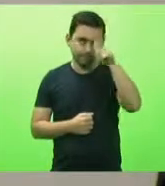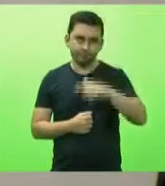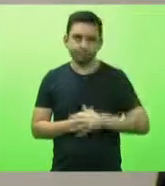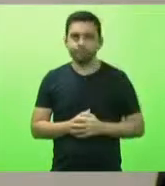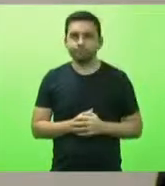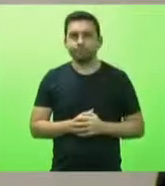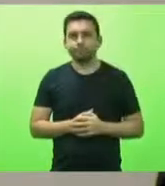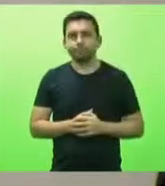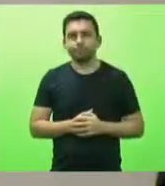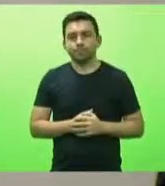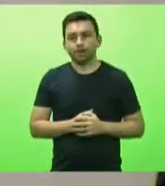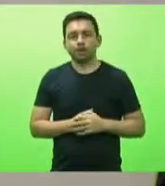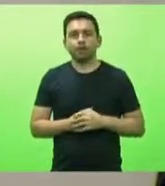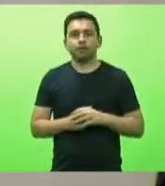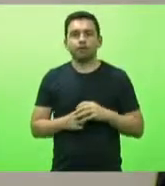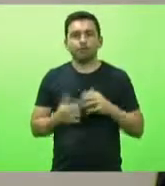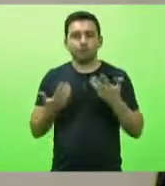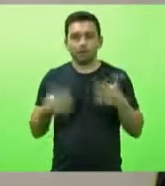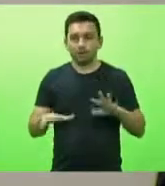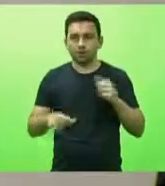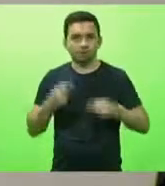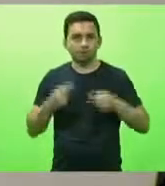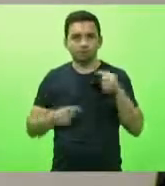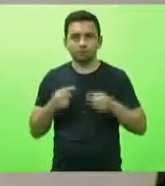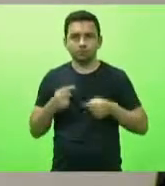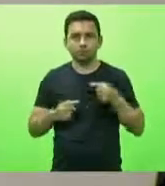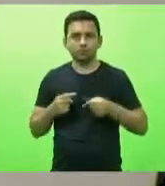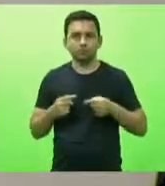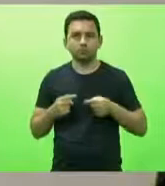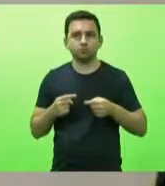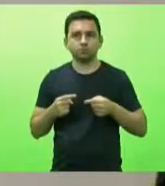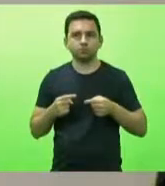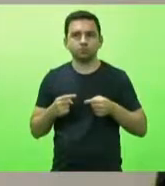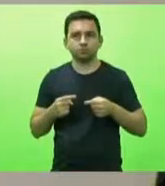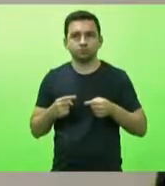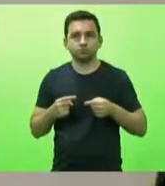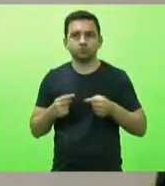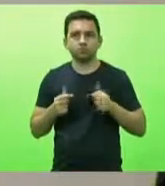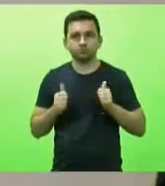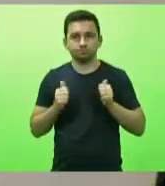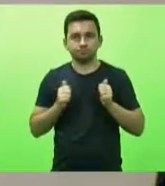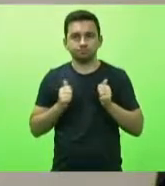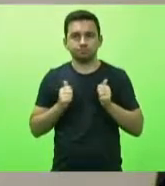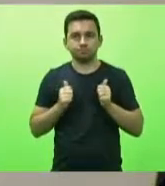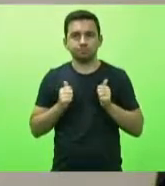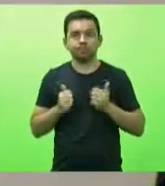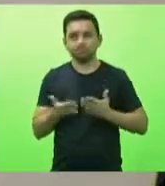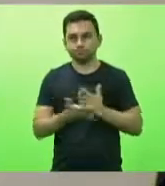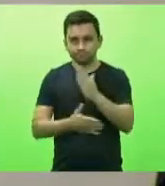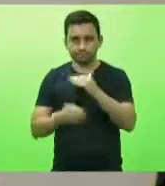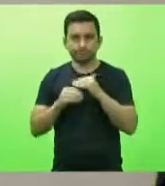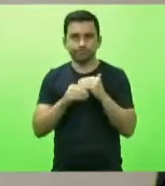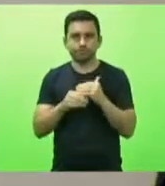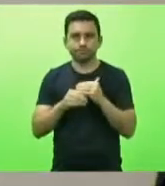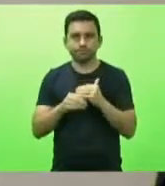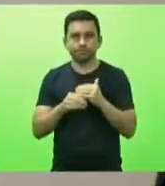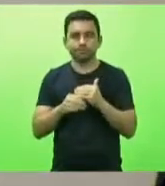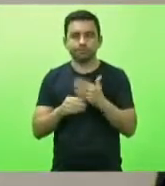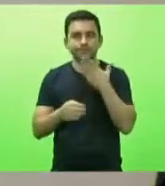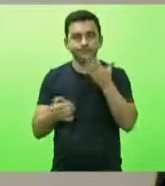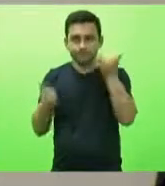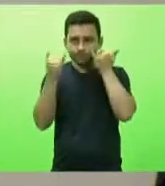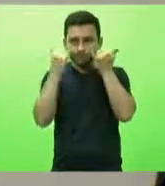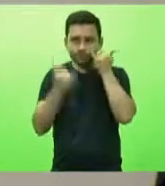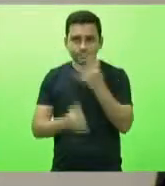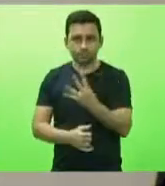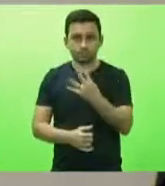Não havendo quem queira discutir, em votação, deputados que aprovam, permaneça como se encontra. Aprovado por unanimidade, pedindo informação